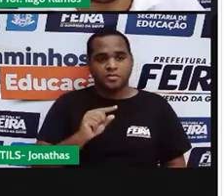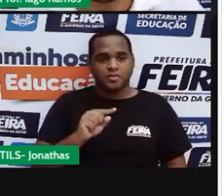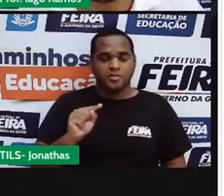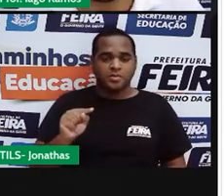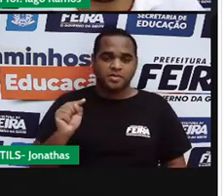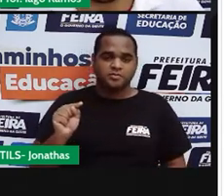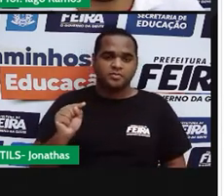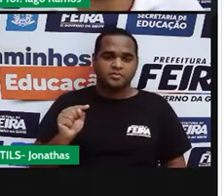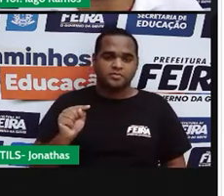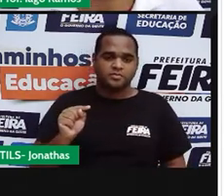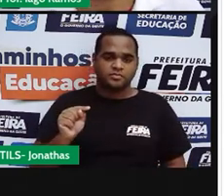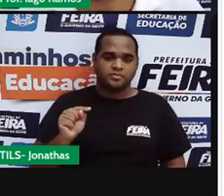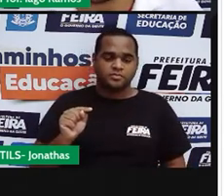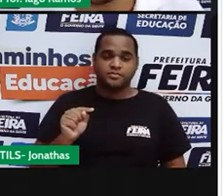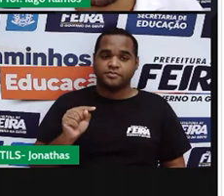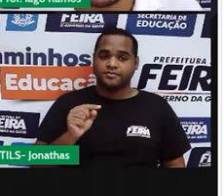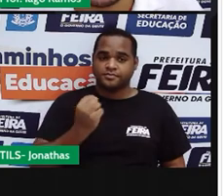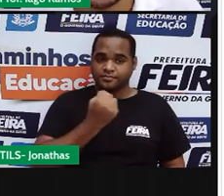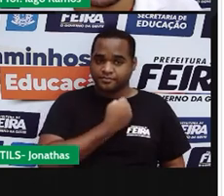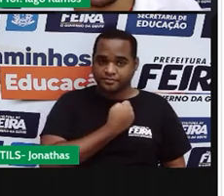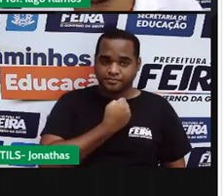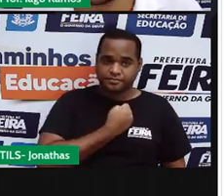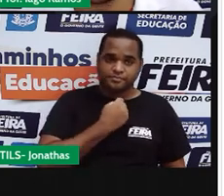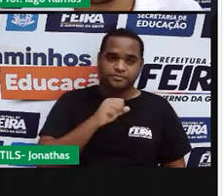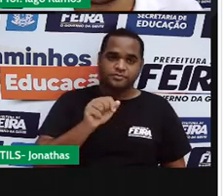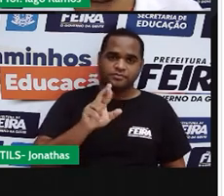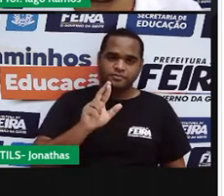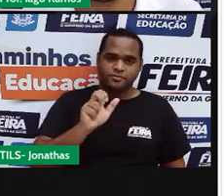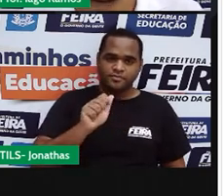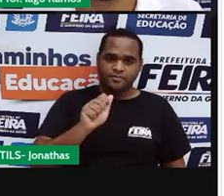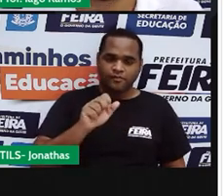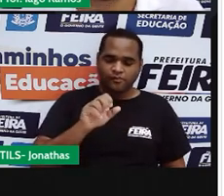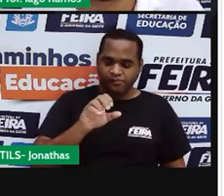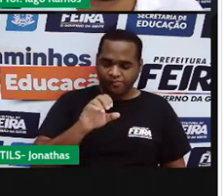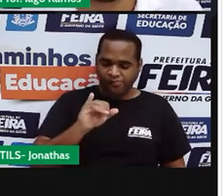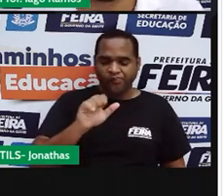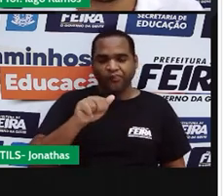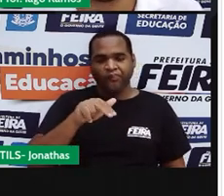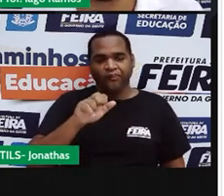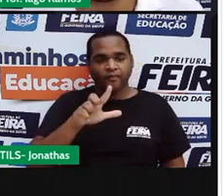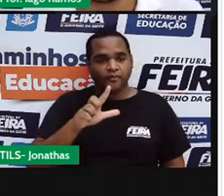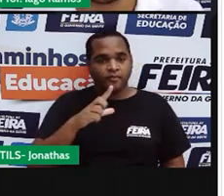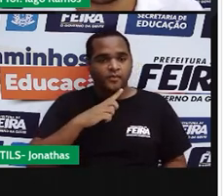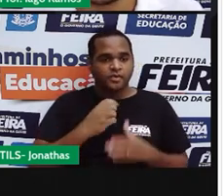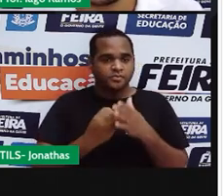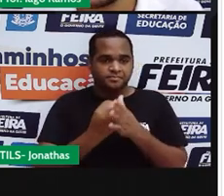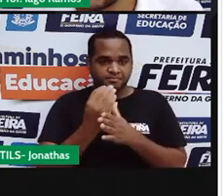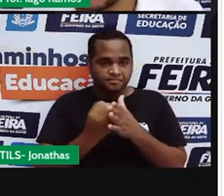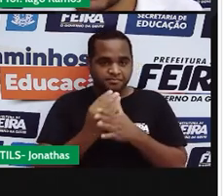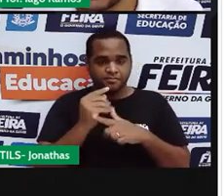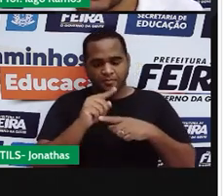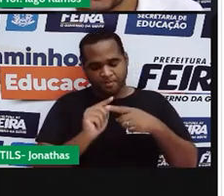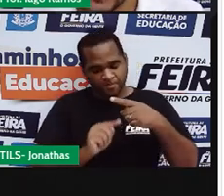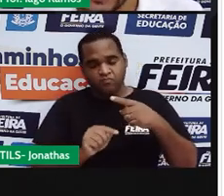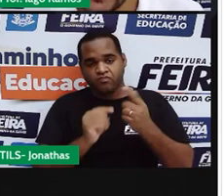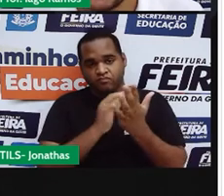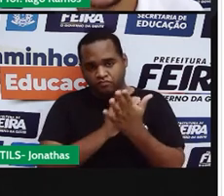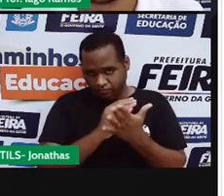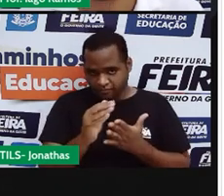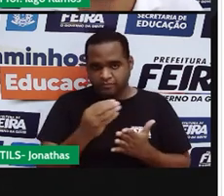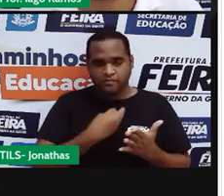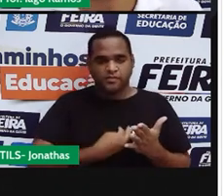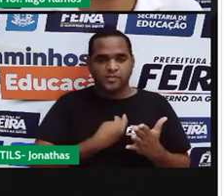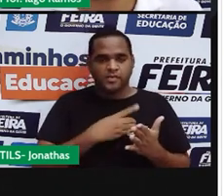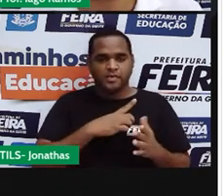esse número é racional por que que ele é racional nasceu de uma fração tá